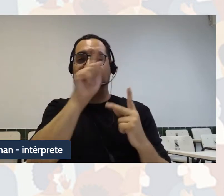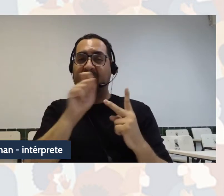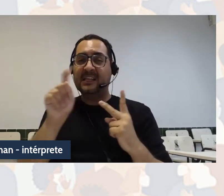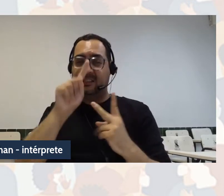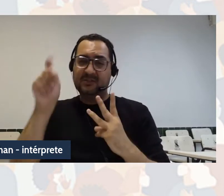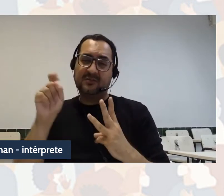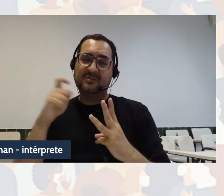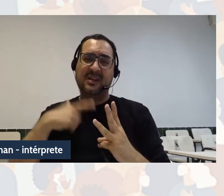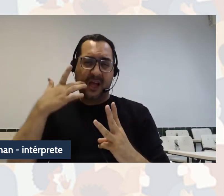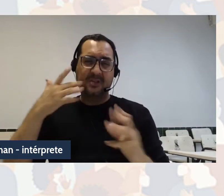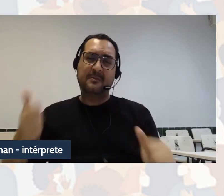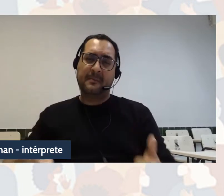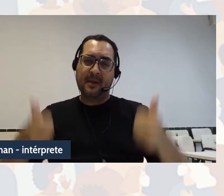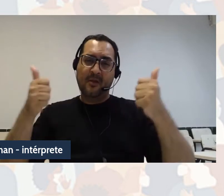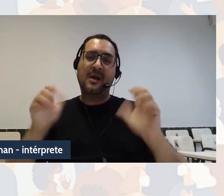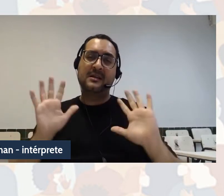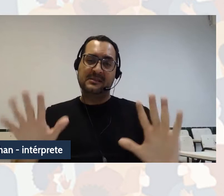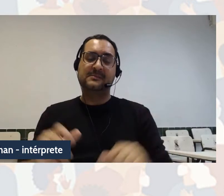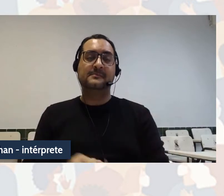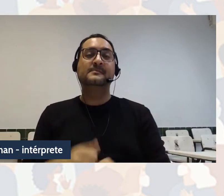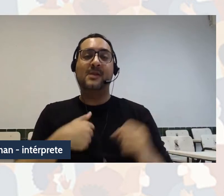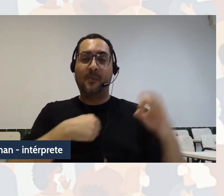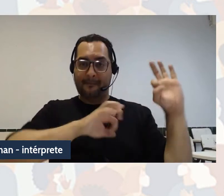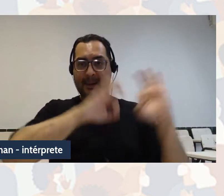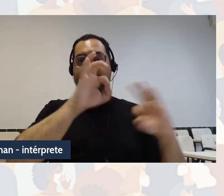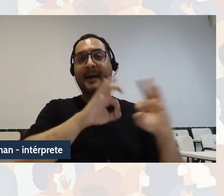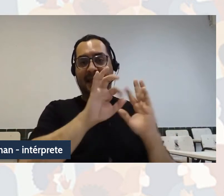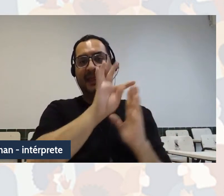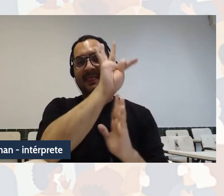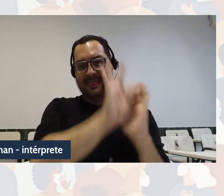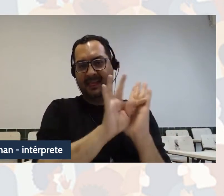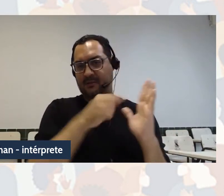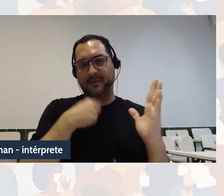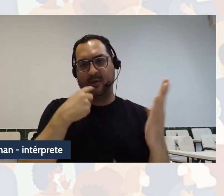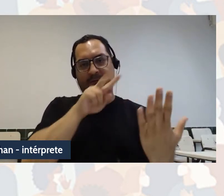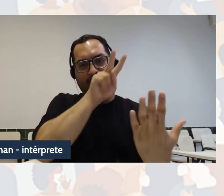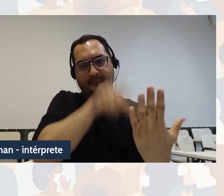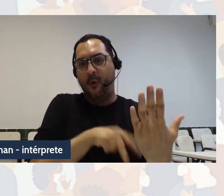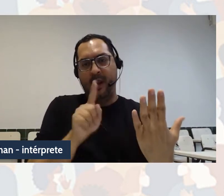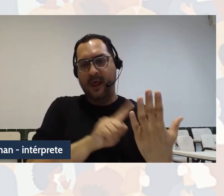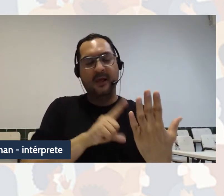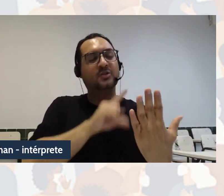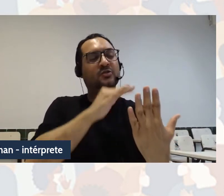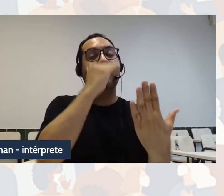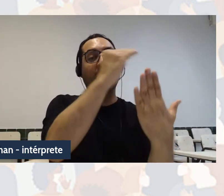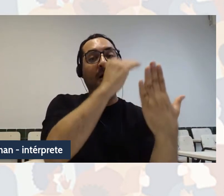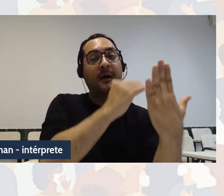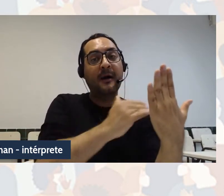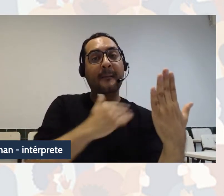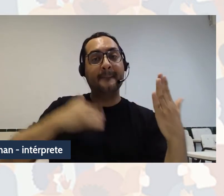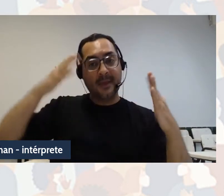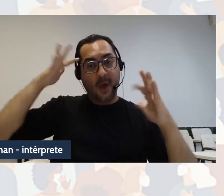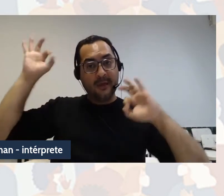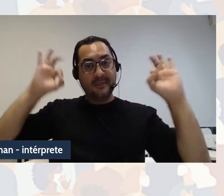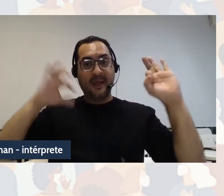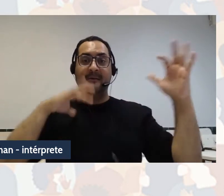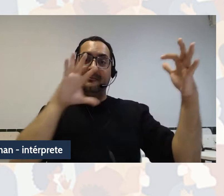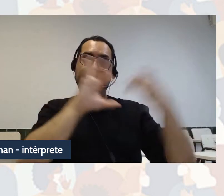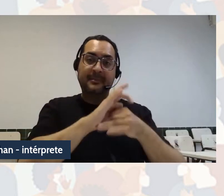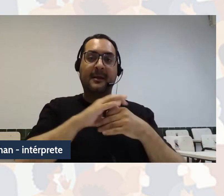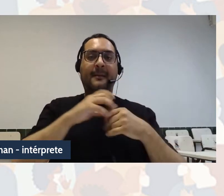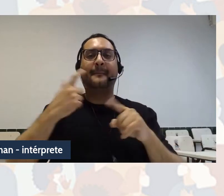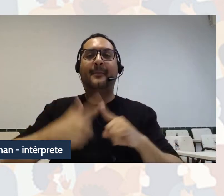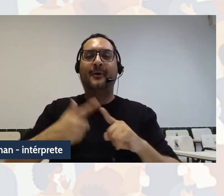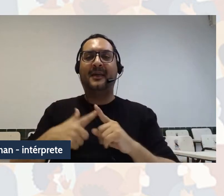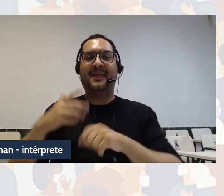Então, eu preparei um texto, mas eu não vou ler, é só para seguir aqui as minhas ideias, e também em virtude do tempo, que a gente tem que ter um